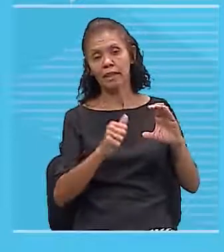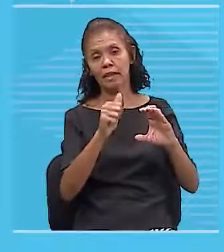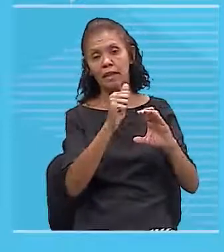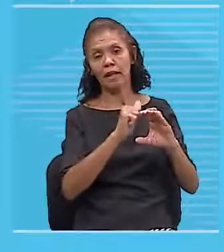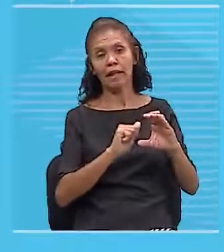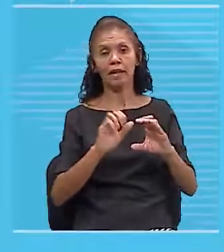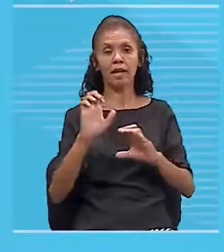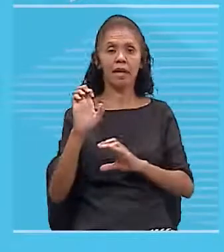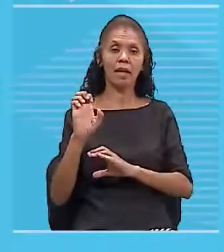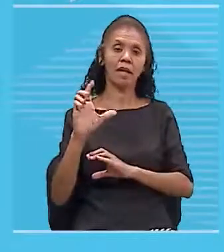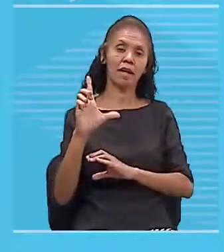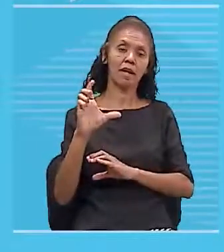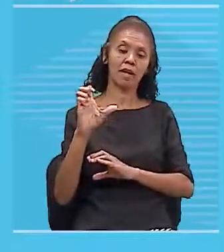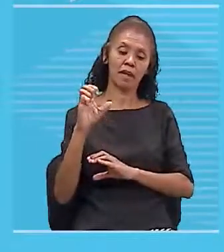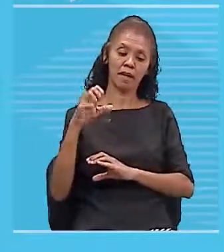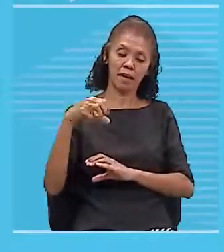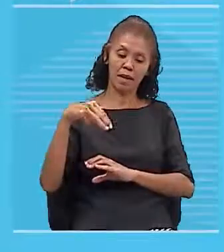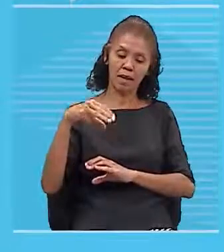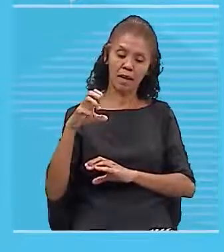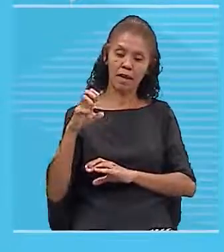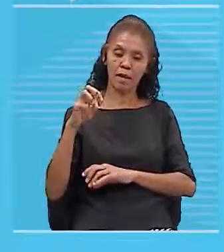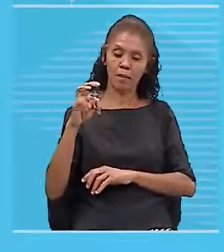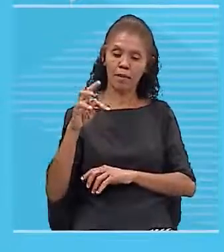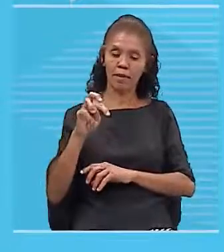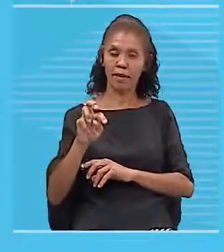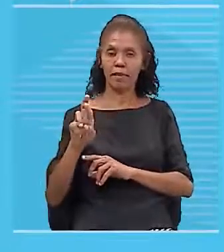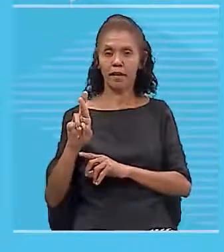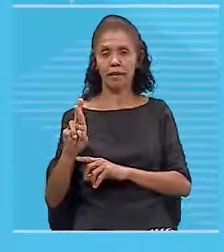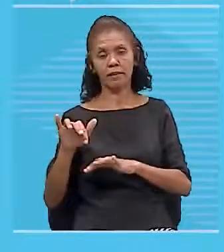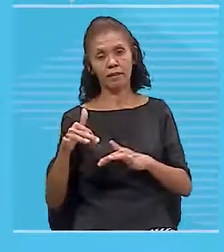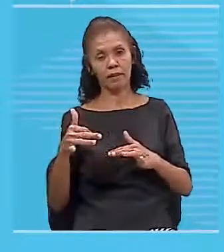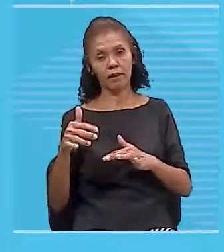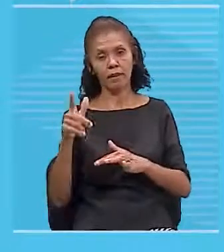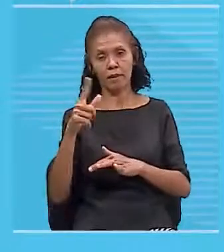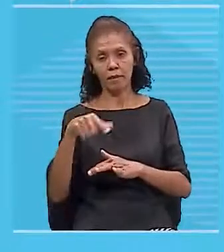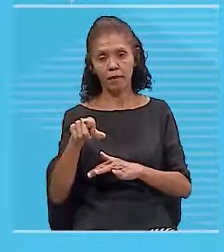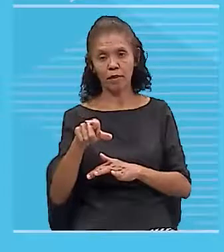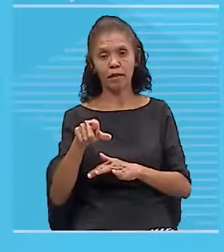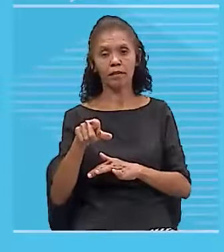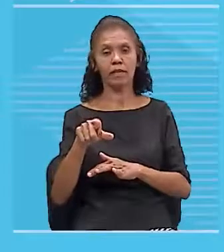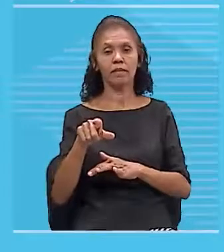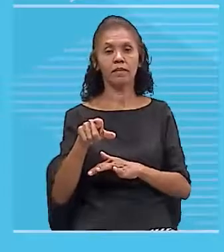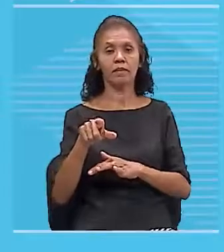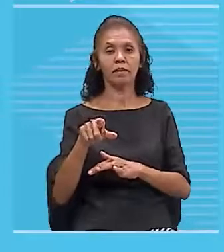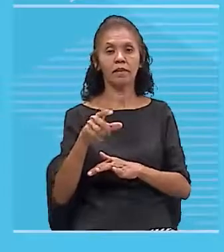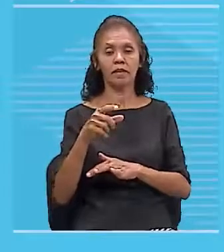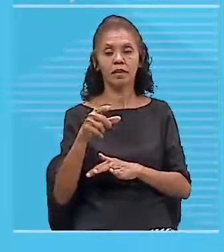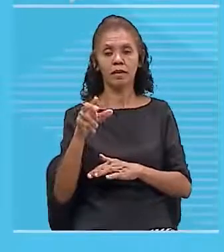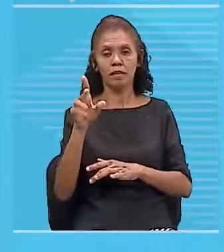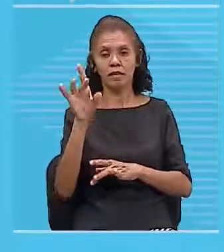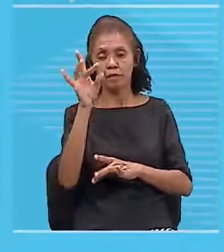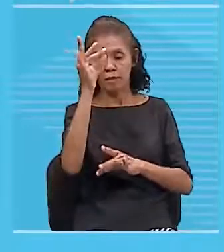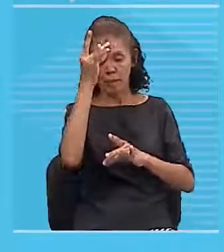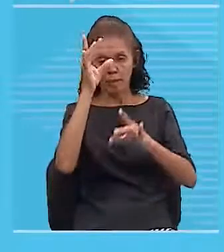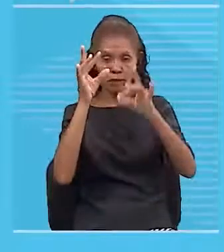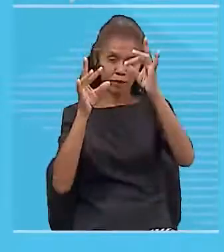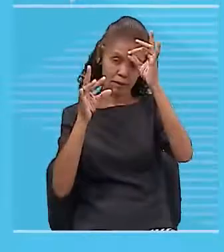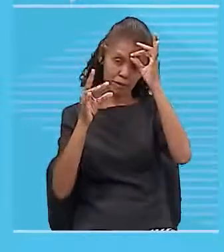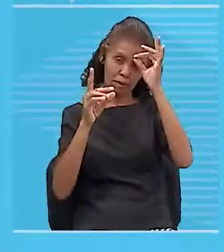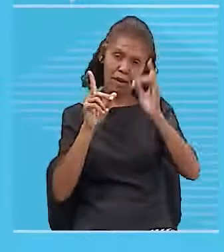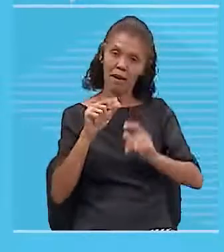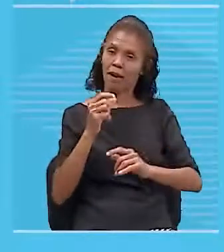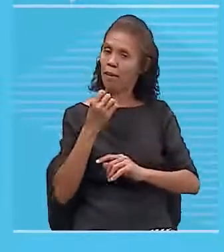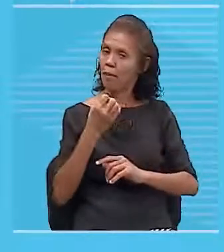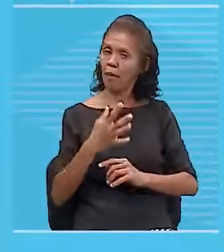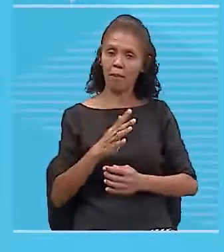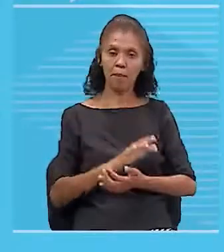você ter esses valores já gravados na sua mente, caso a questão não dê, você